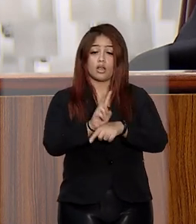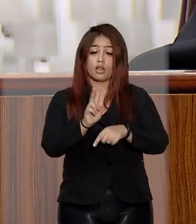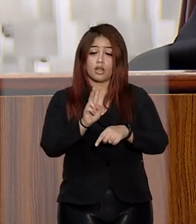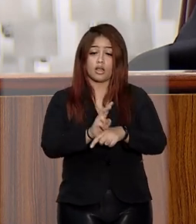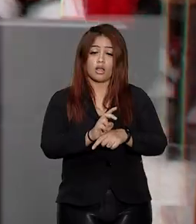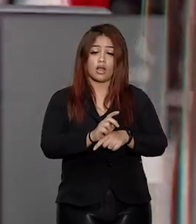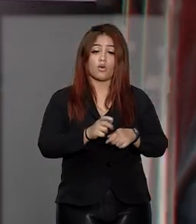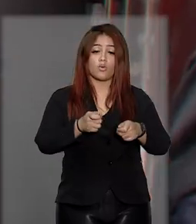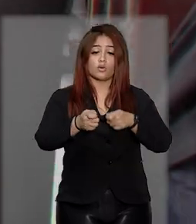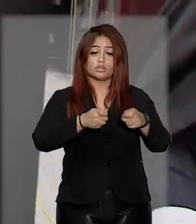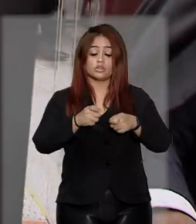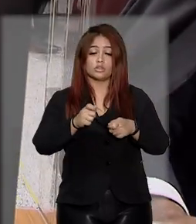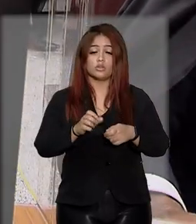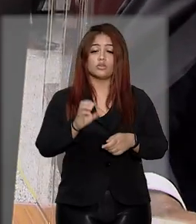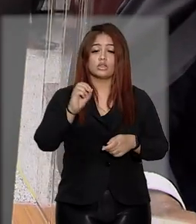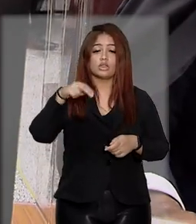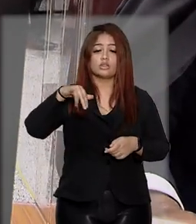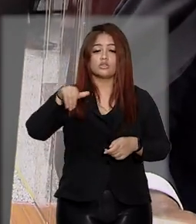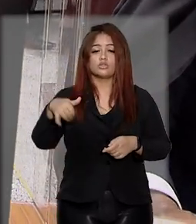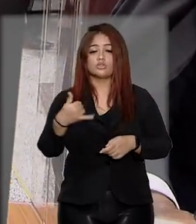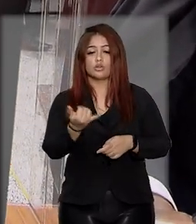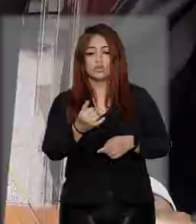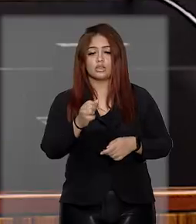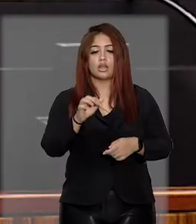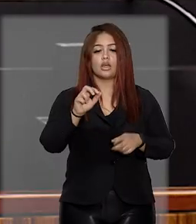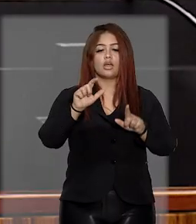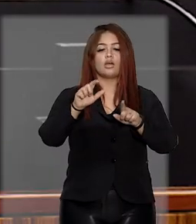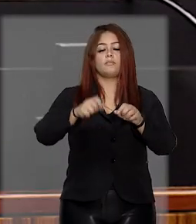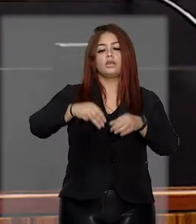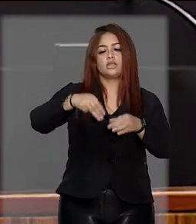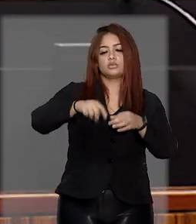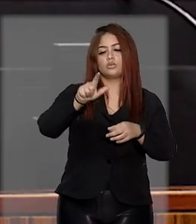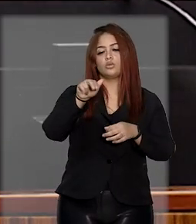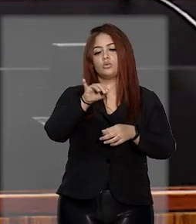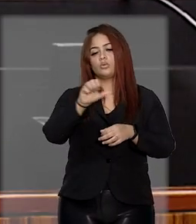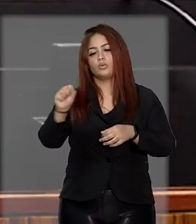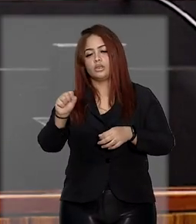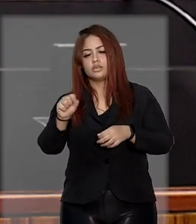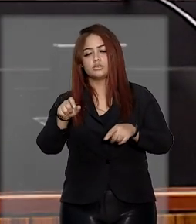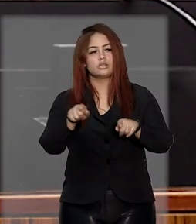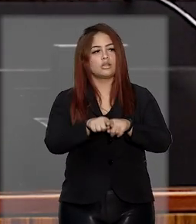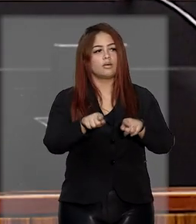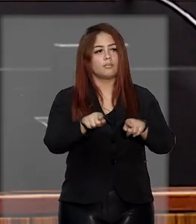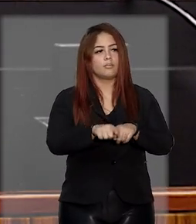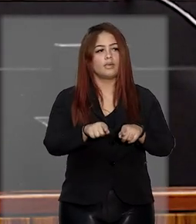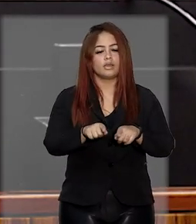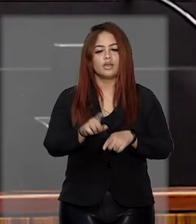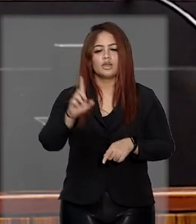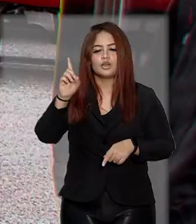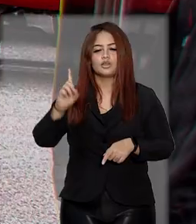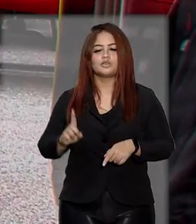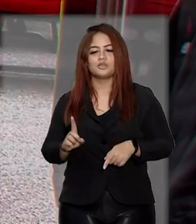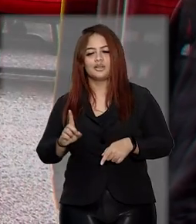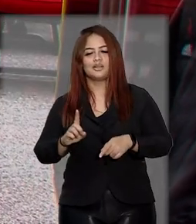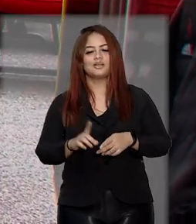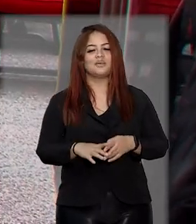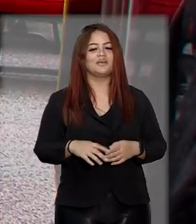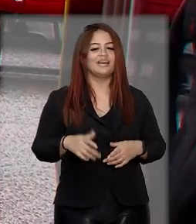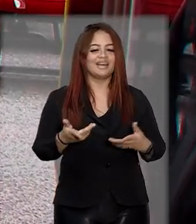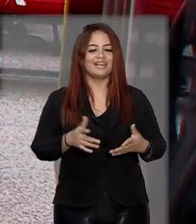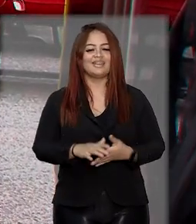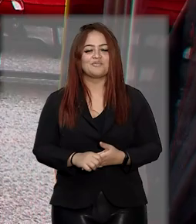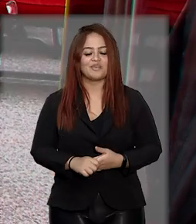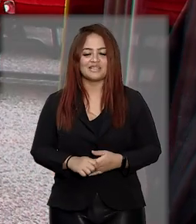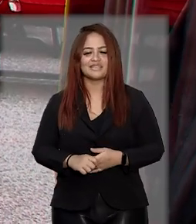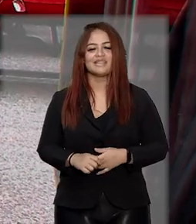Nacional de Justiça, o ministro Luiz Felipe Salomão, para a direção da INFAM, o ministro Mauro Camp Belmarx e para o cargo